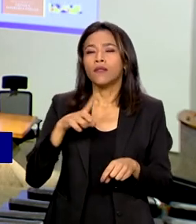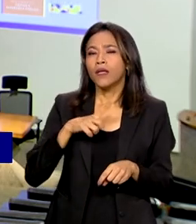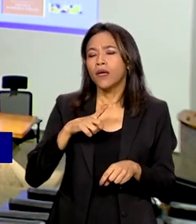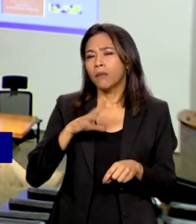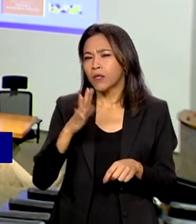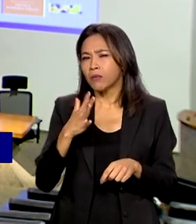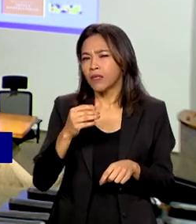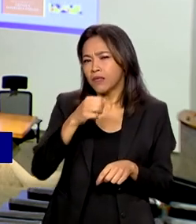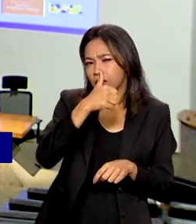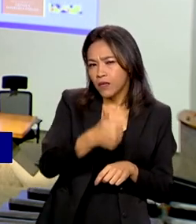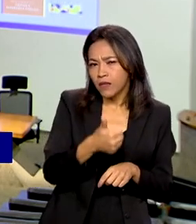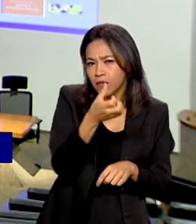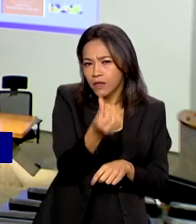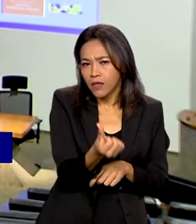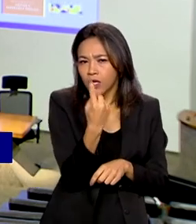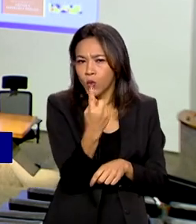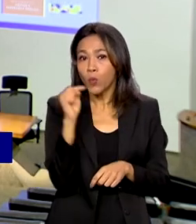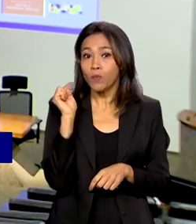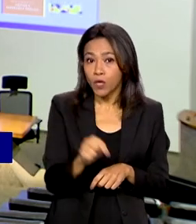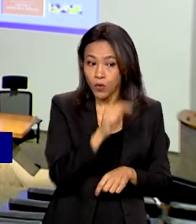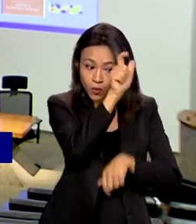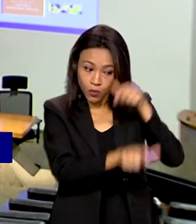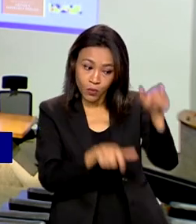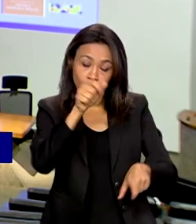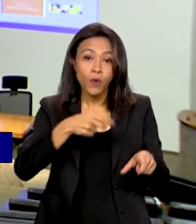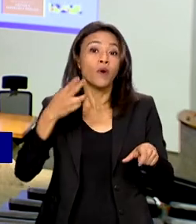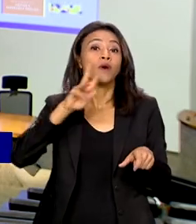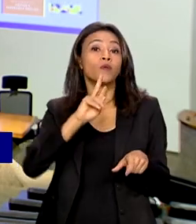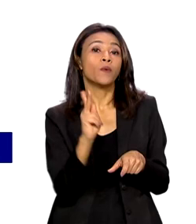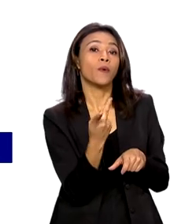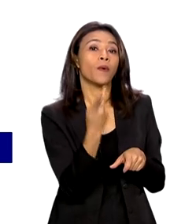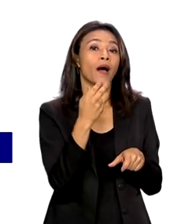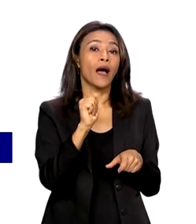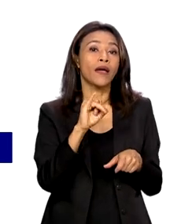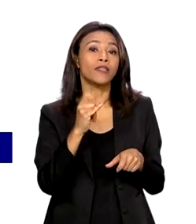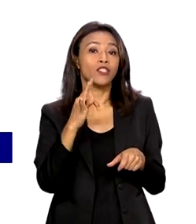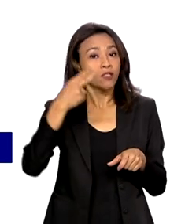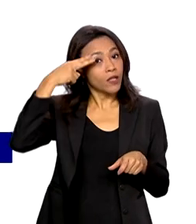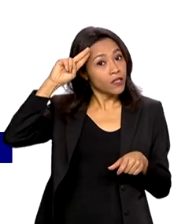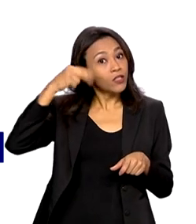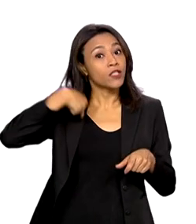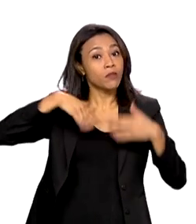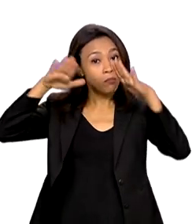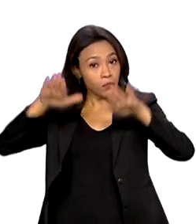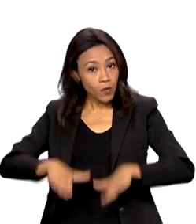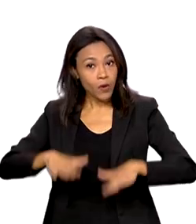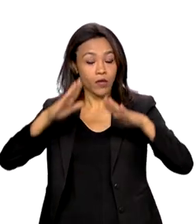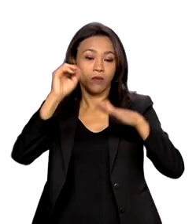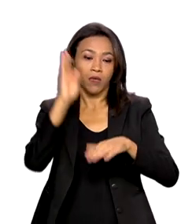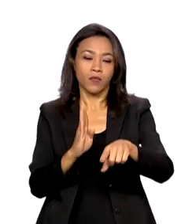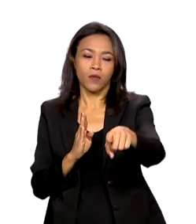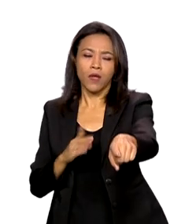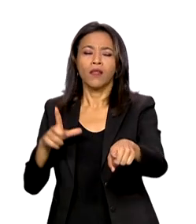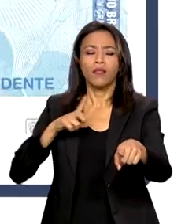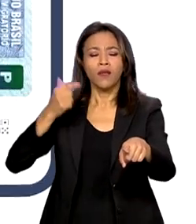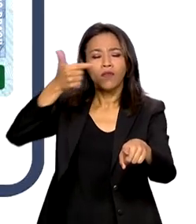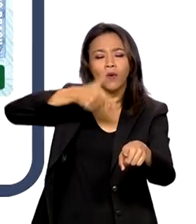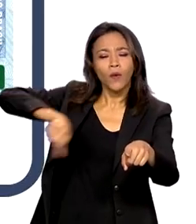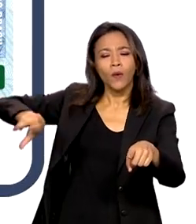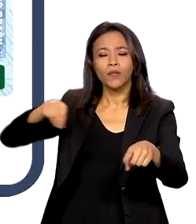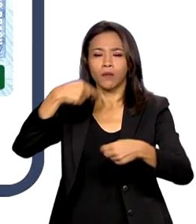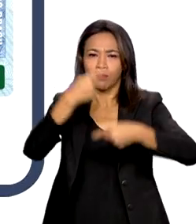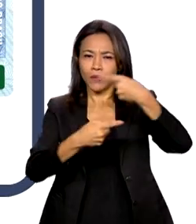161 mil haitianos vivendo no Brasil. O governo também lançou a carteira digital do migrante. O